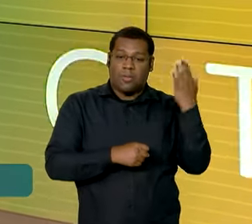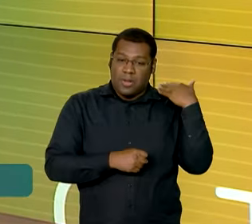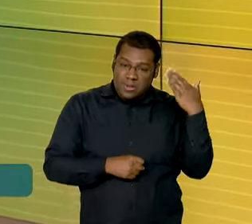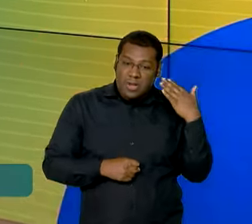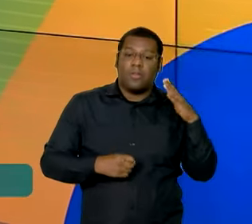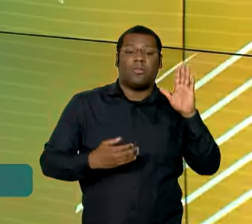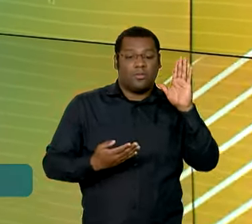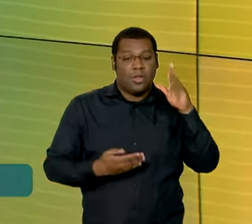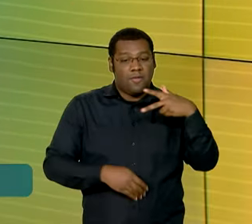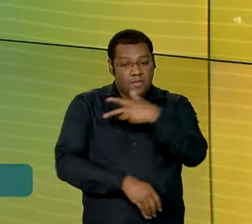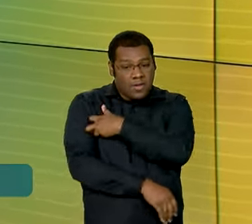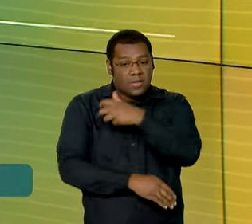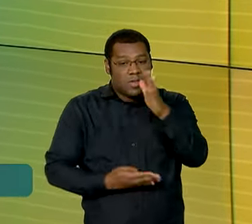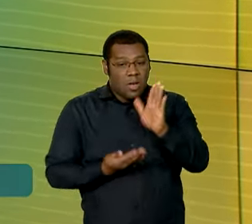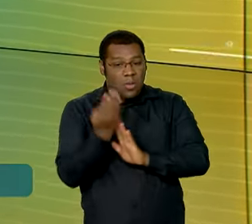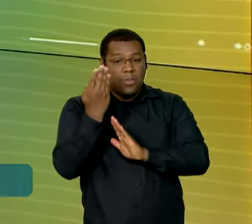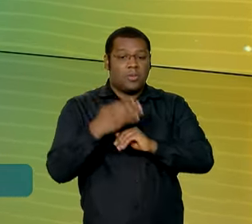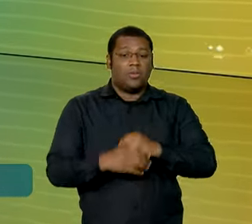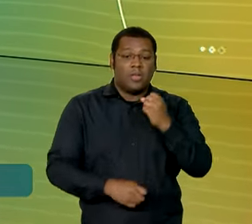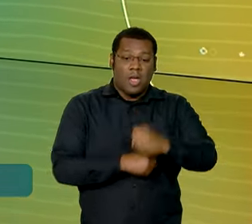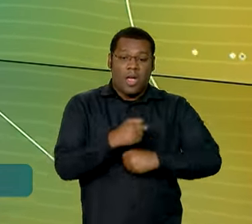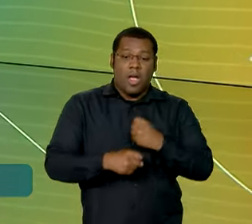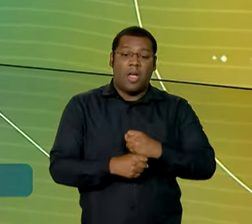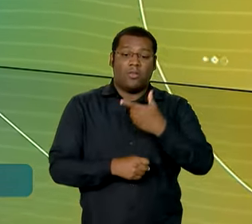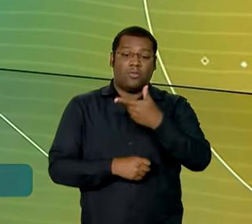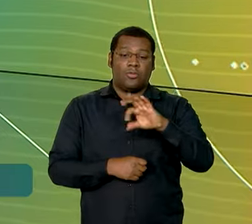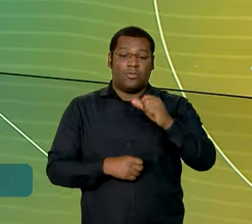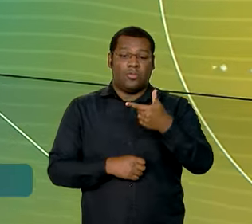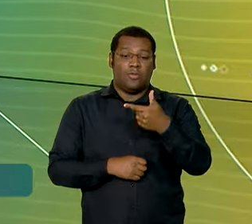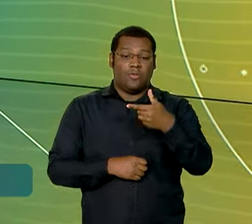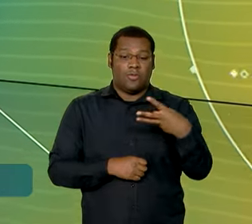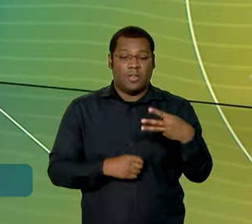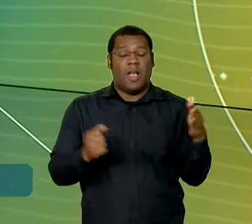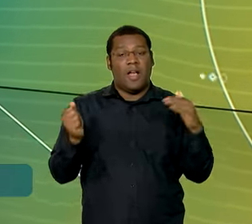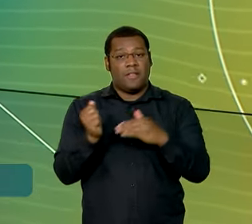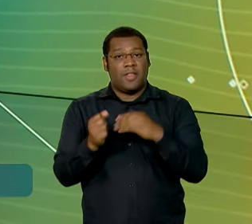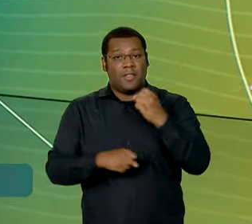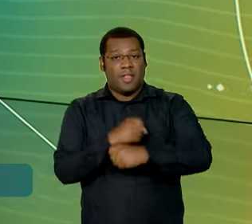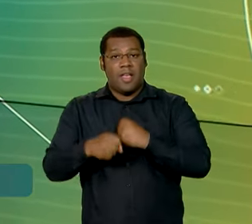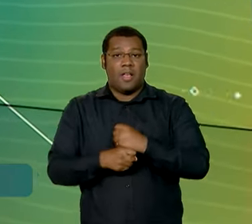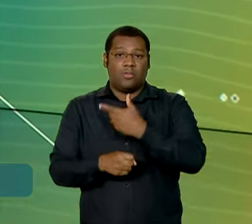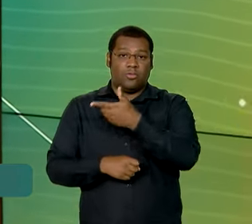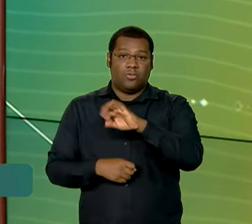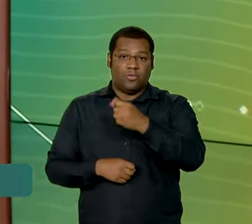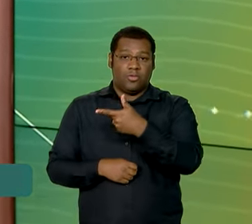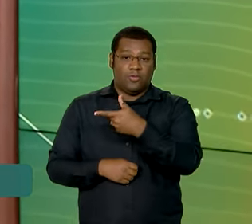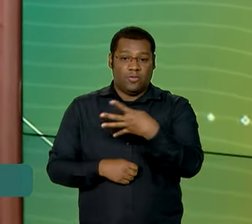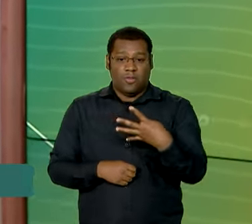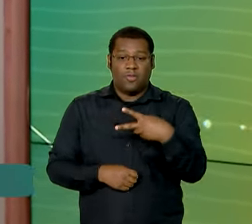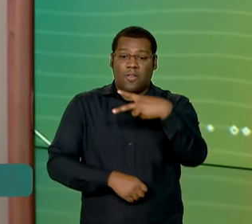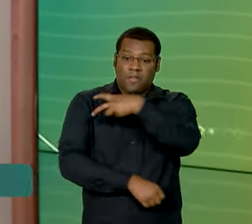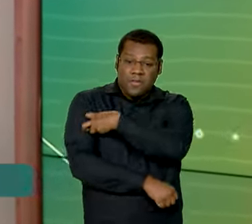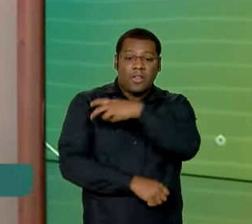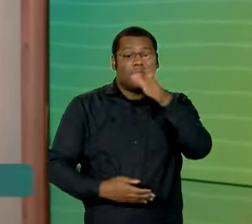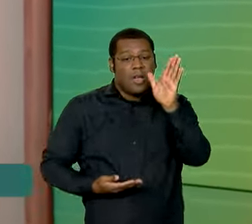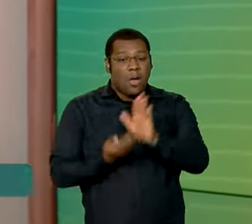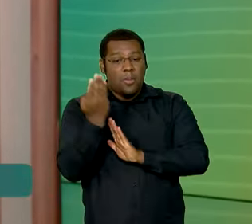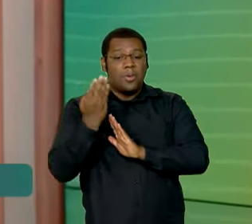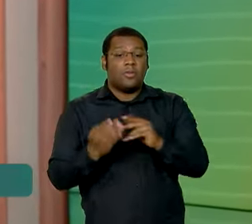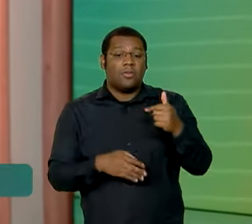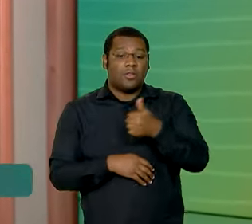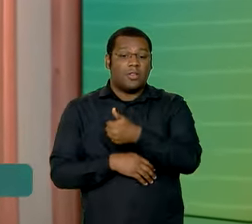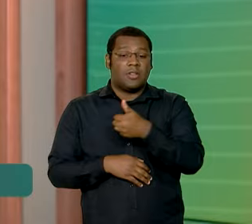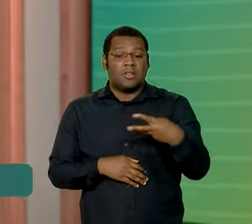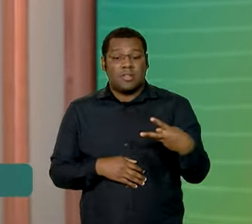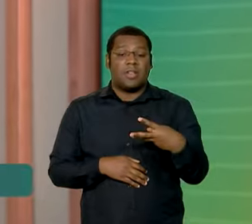da Unicef. E entre 2023 e 2024, o Brasil registrou aumento da cobertura vacinal de 13 das